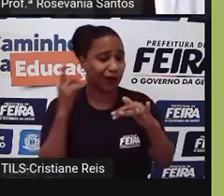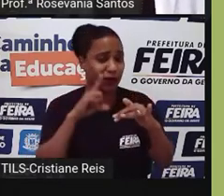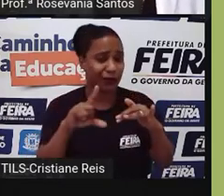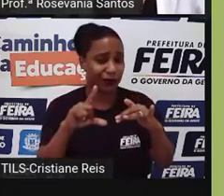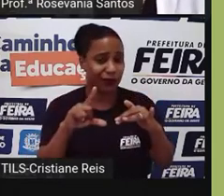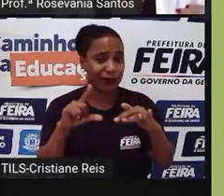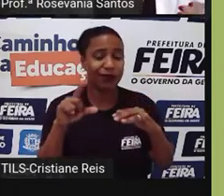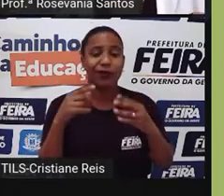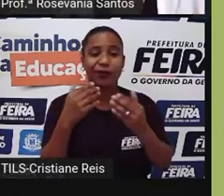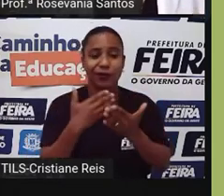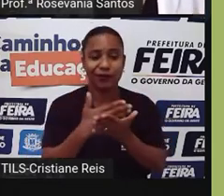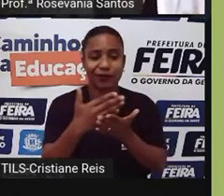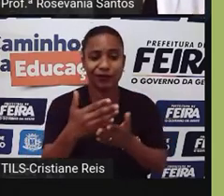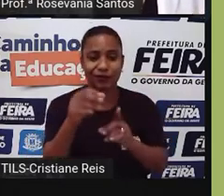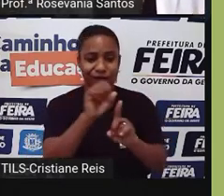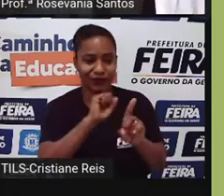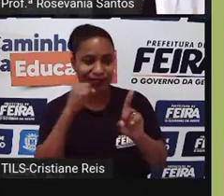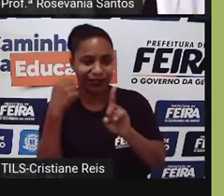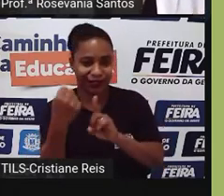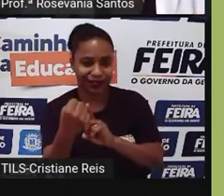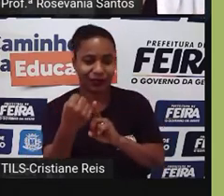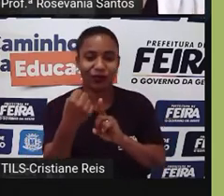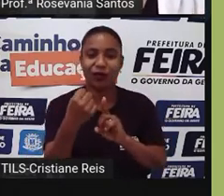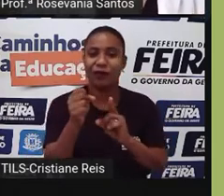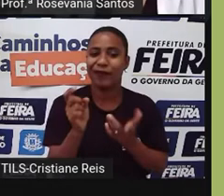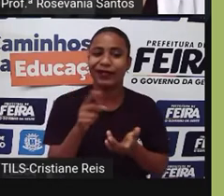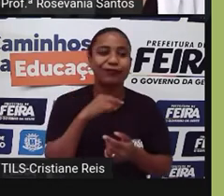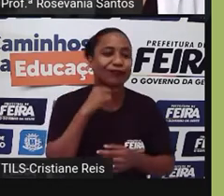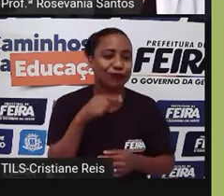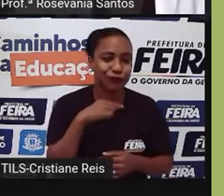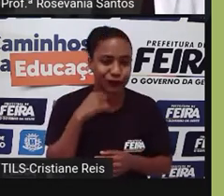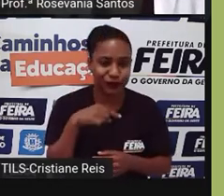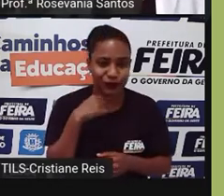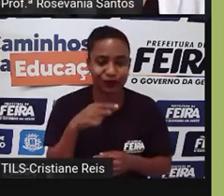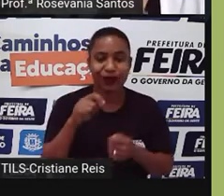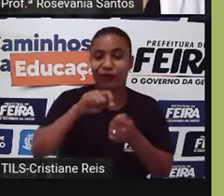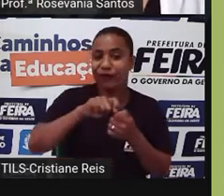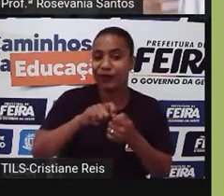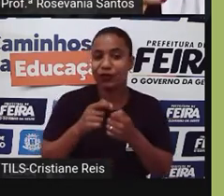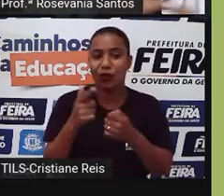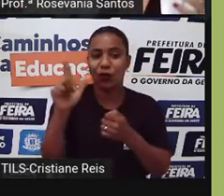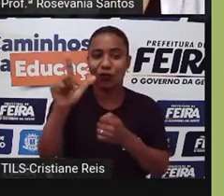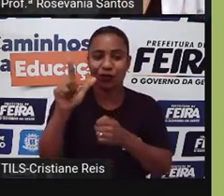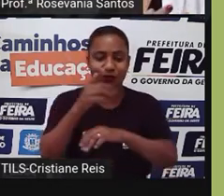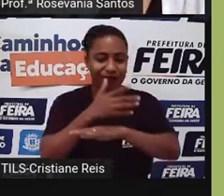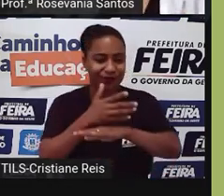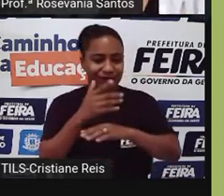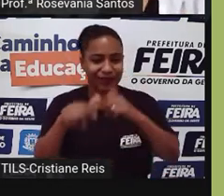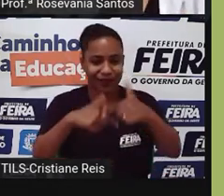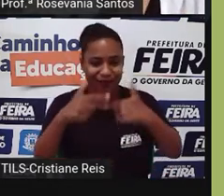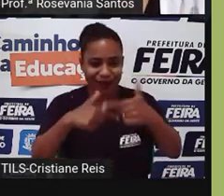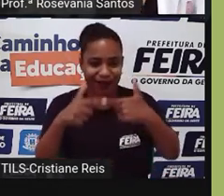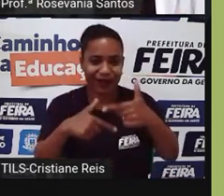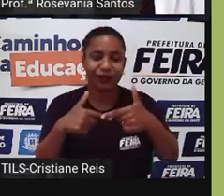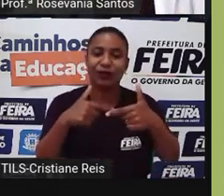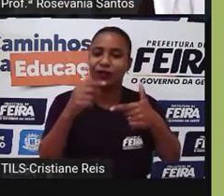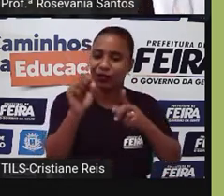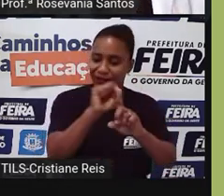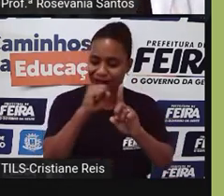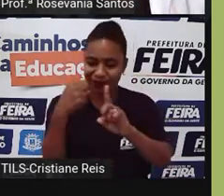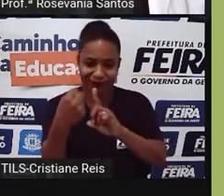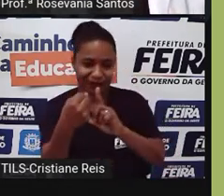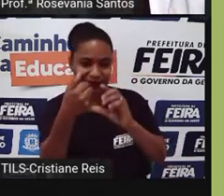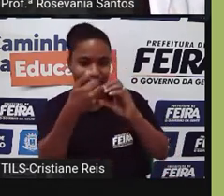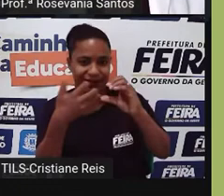muito certo, inventou, aí criou-se novas práticas, que é a nova política econômica, em que você tinha ainda a característica socialista, mas